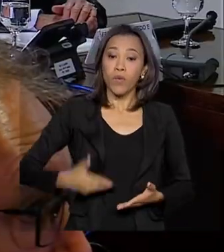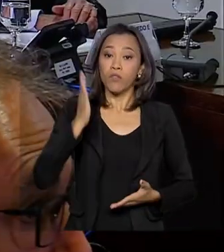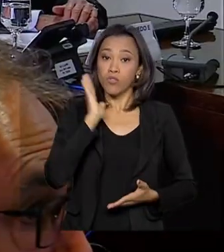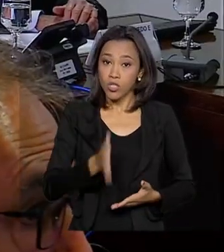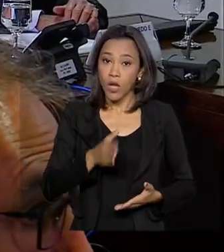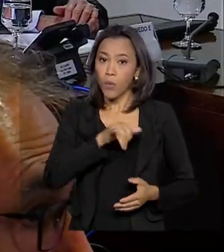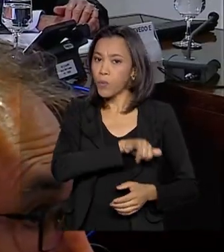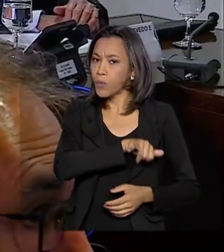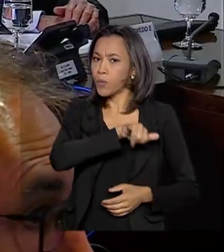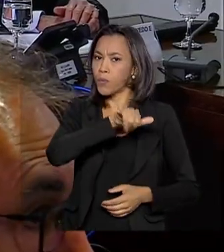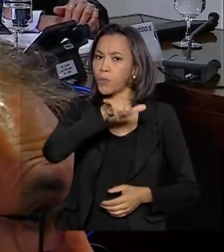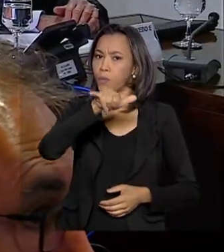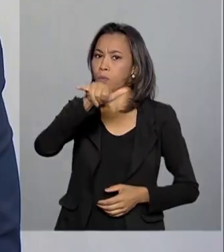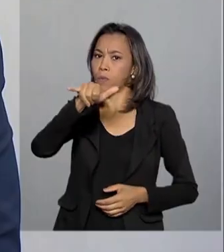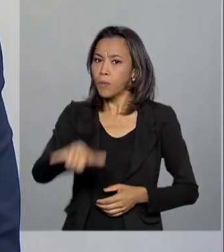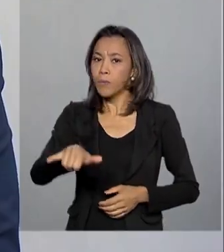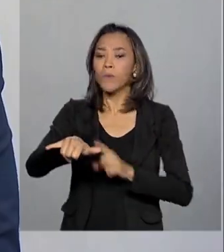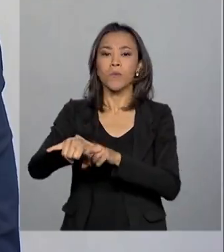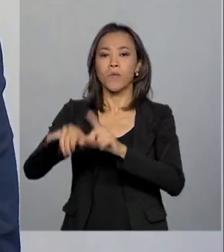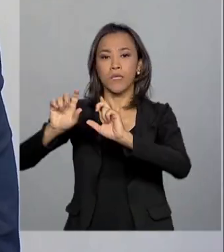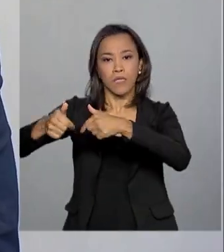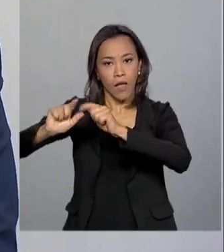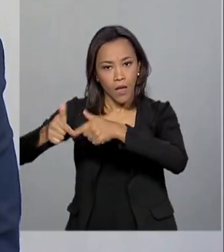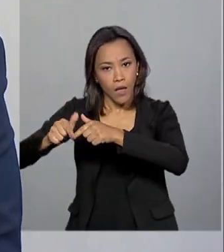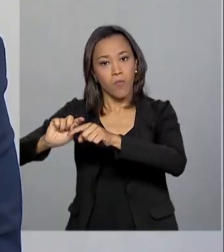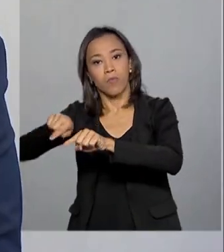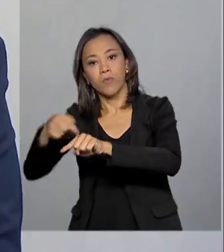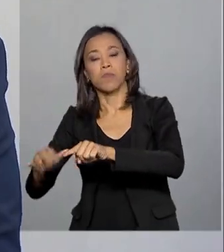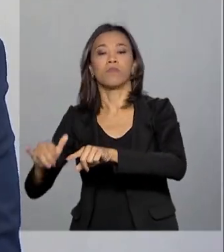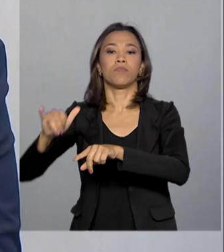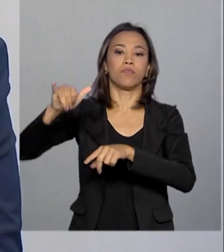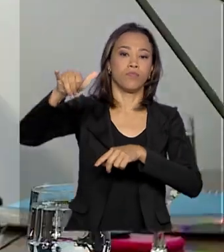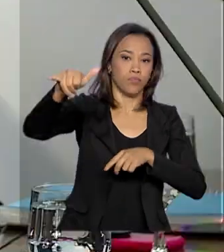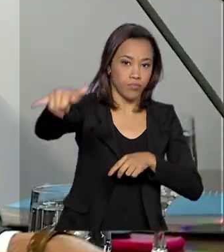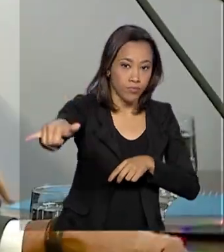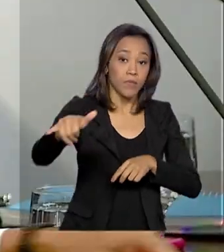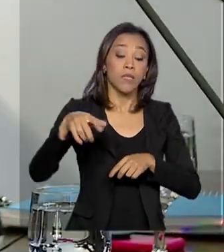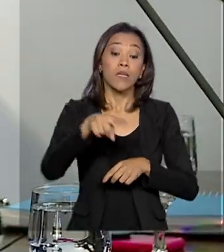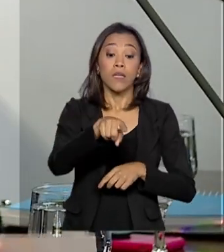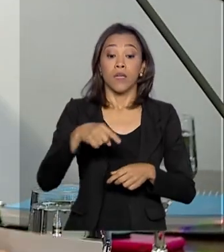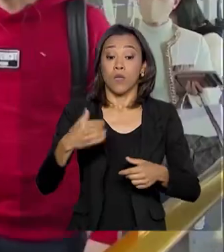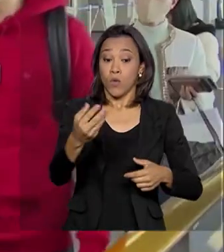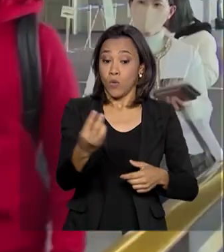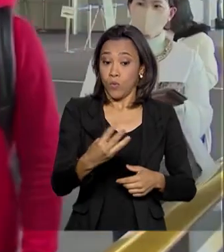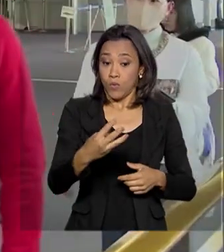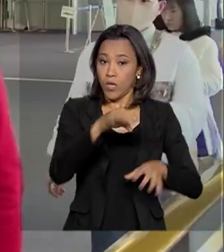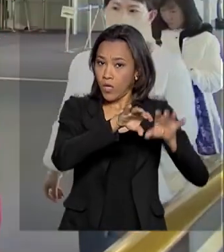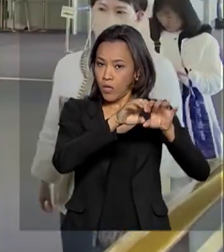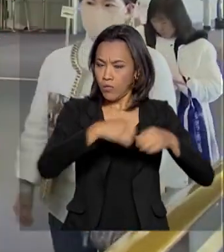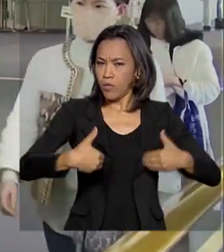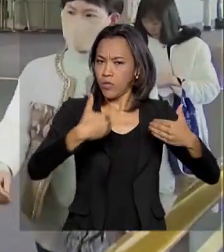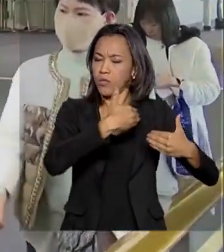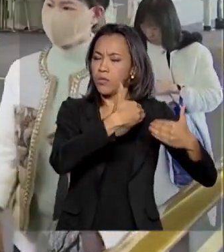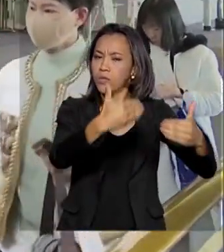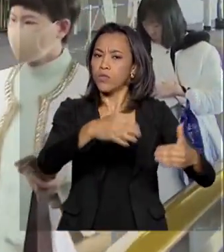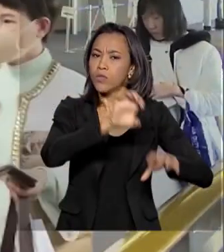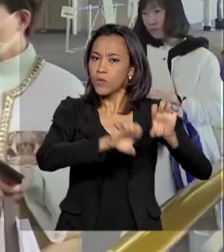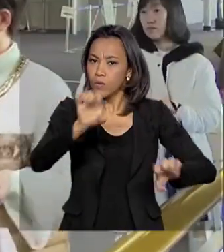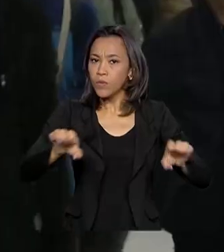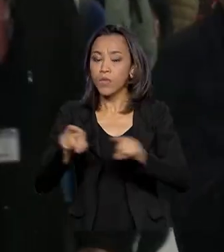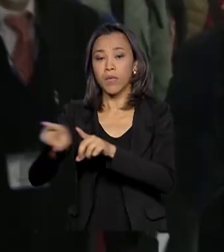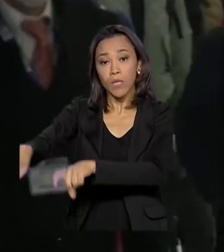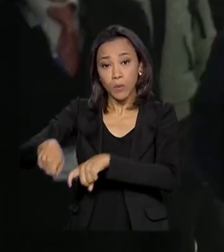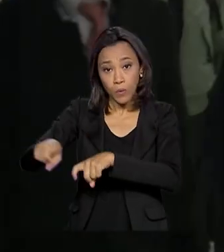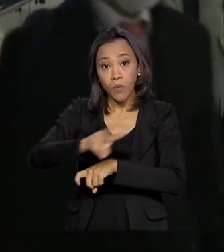voo com uma parada em Israel. Ainda hoje, os ministros da Infraestrutura e da Agricultura vão se encontrar com o embaixador da